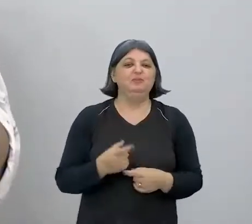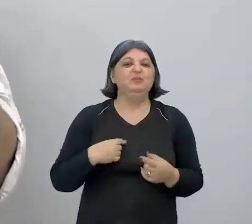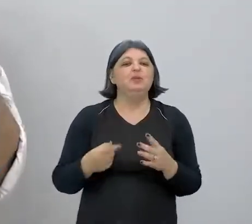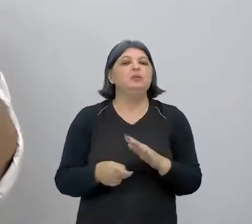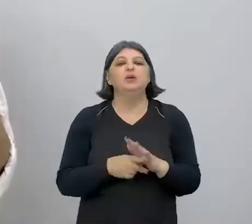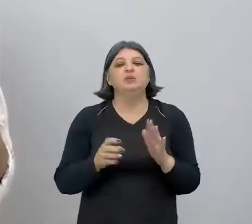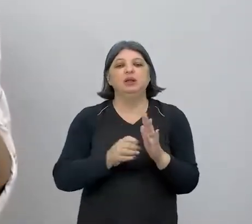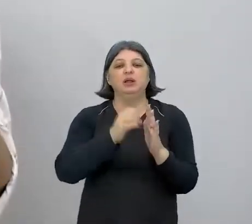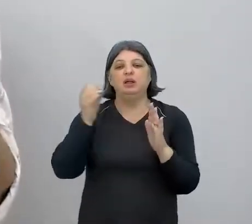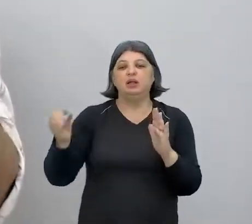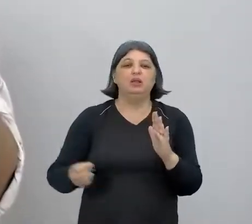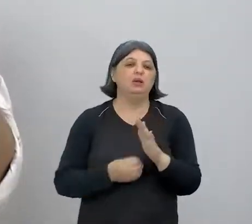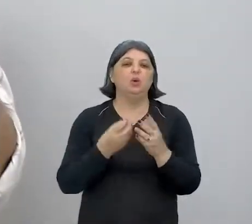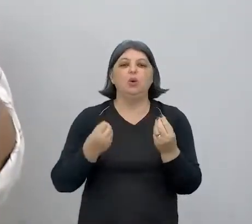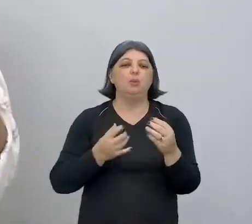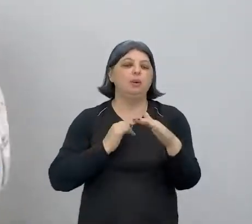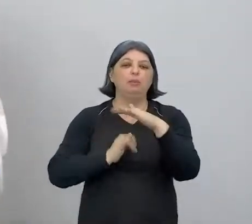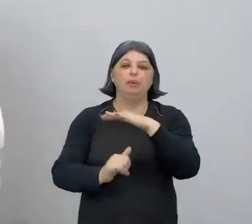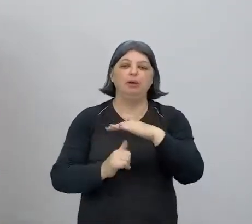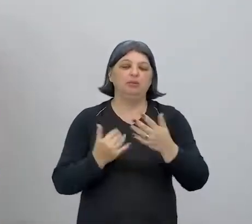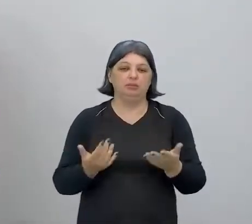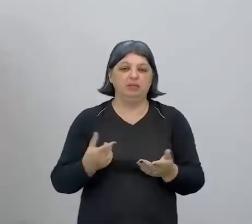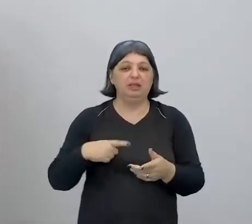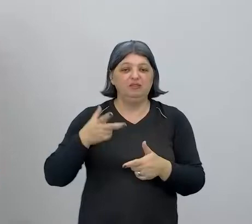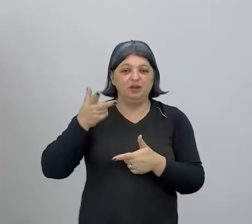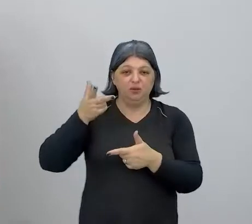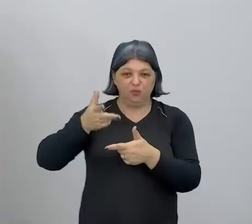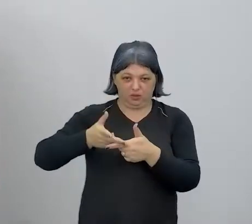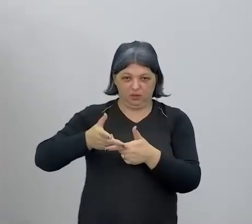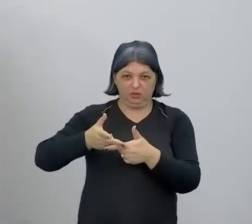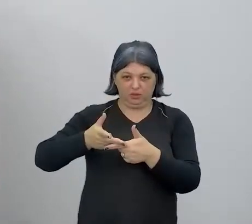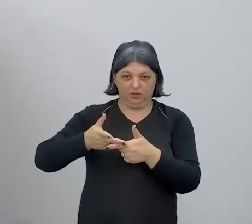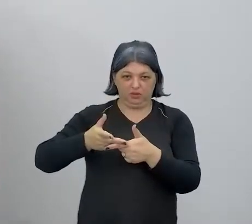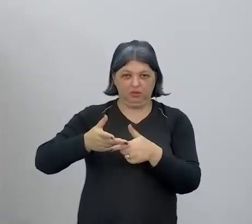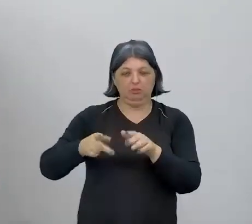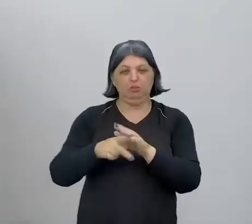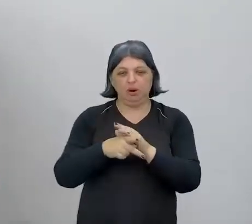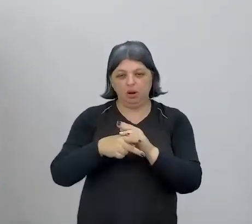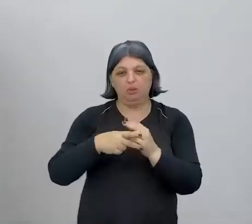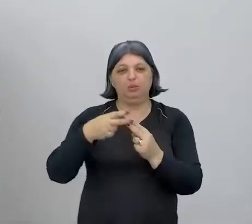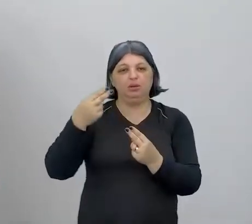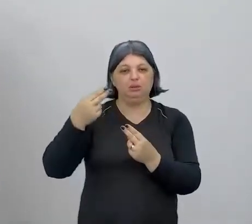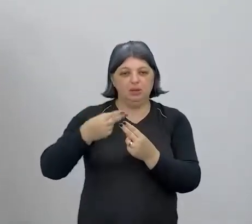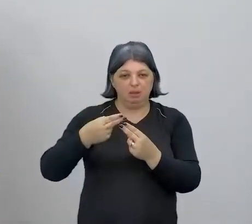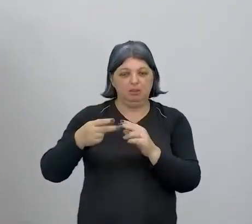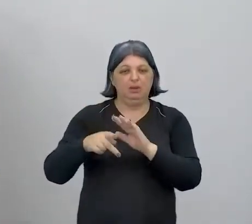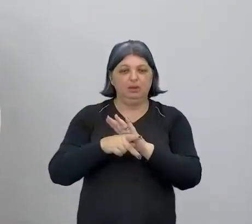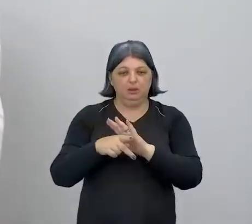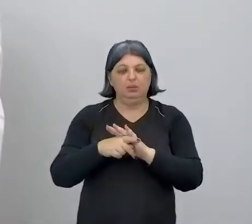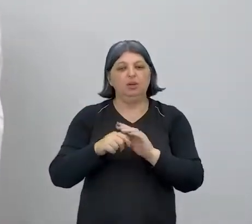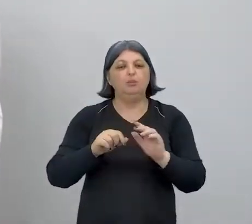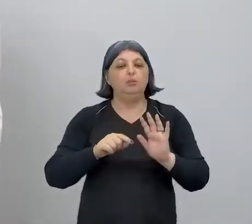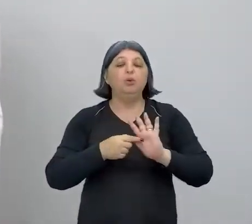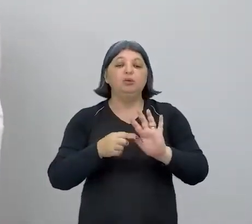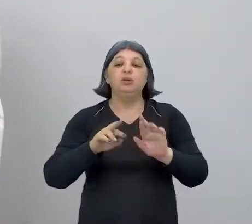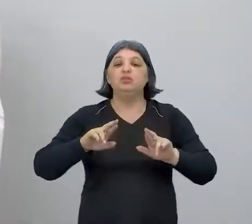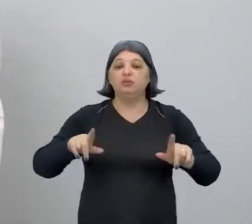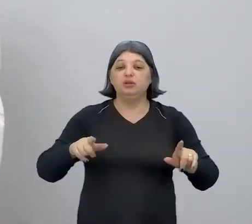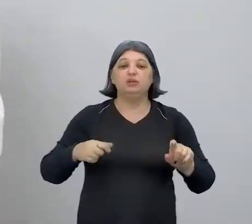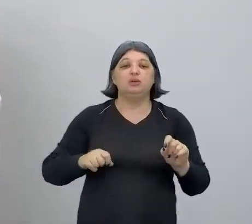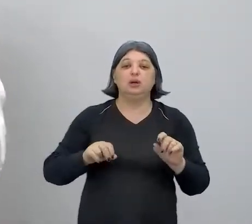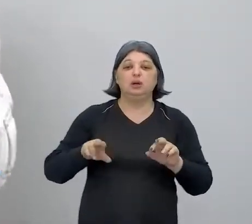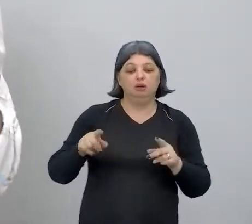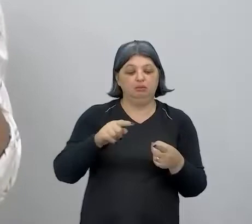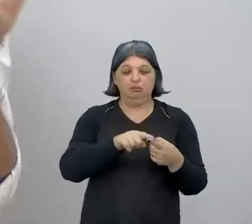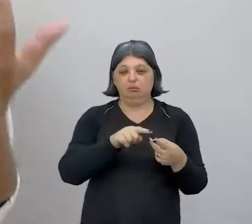CMSP ser uma startup. E a gente teve um vídeo também do Sebrae falando sobre startups, ele mostrou a diferença entre uma startup